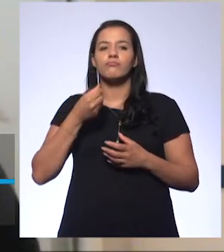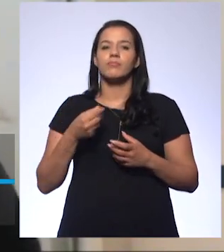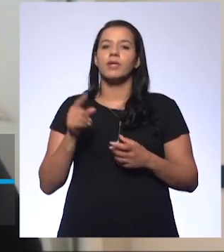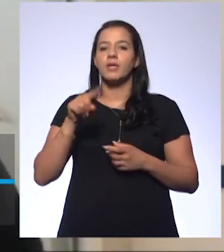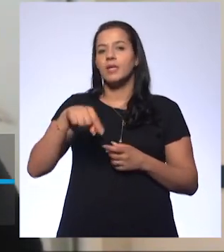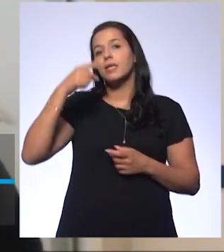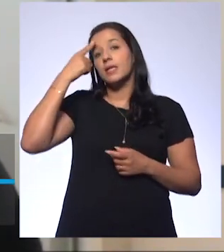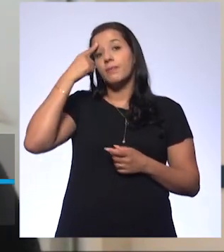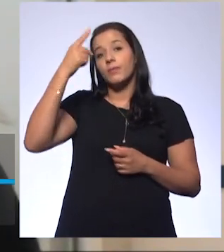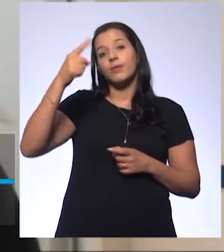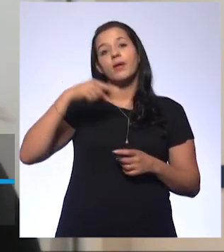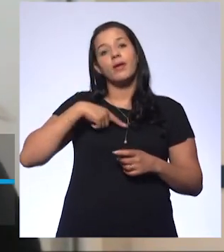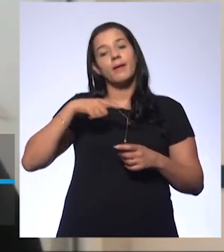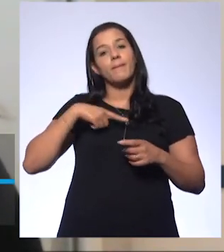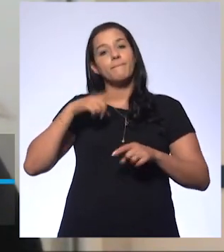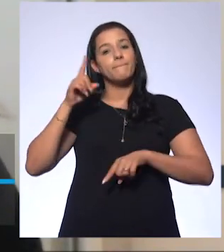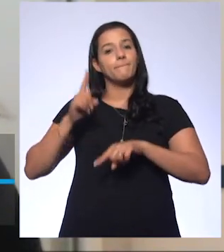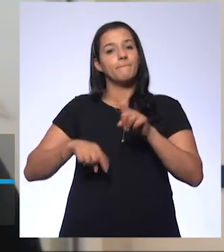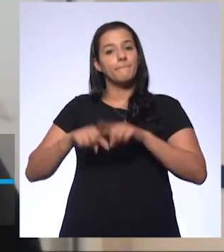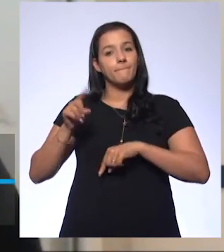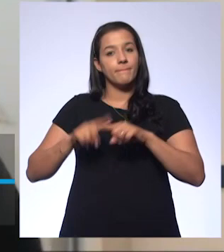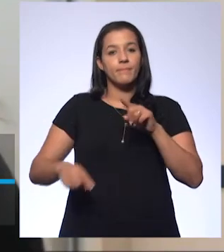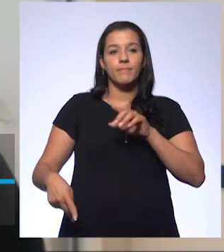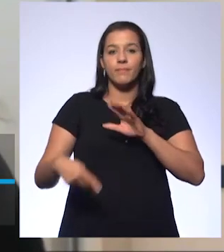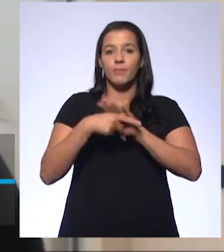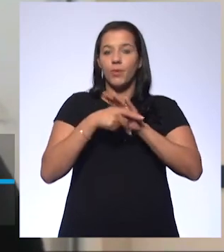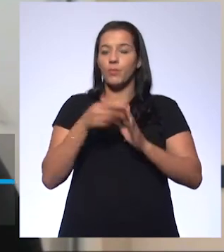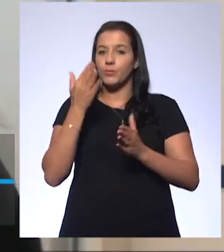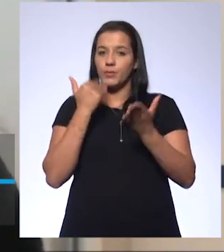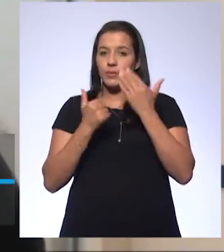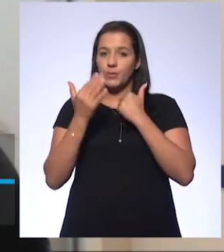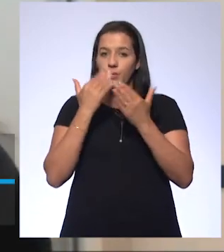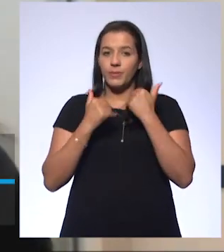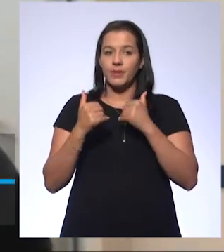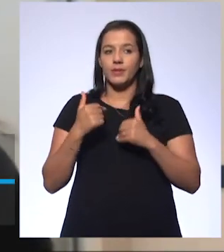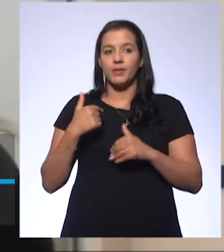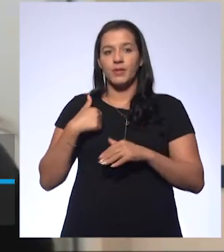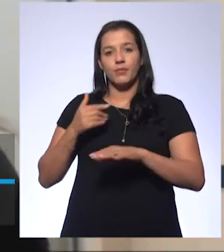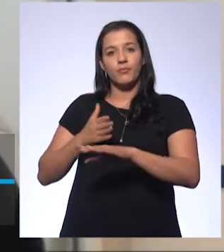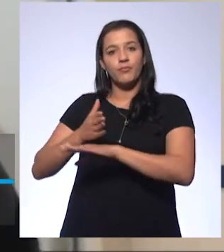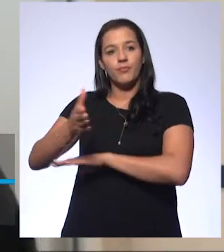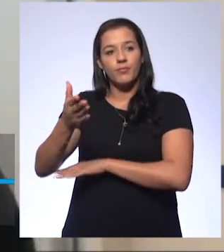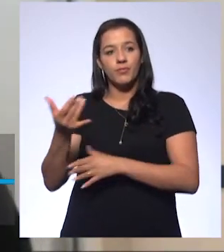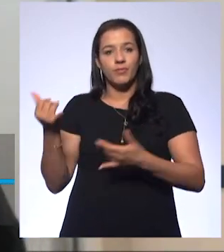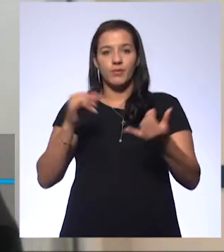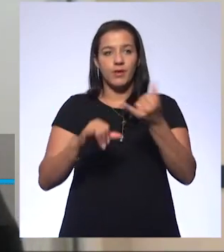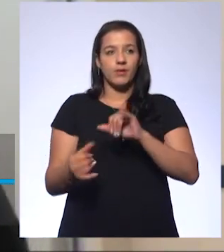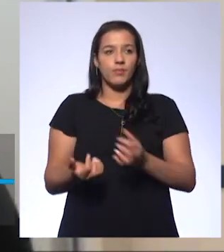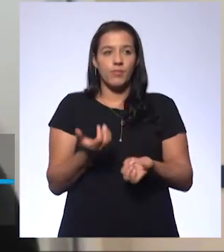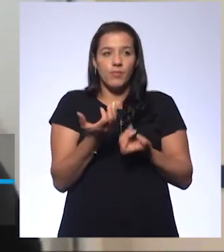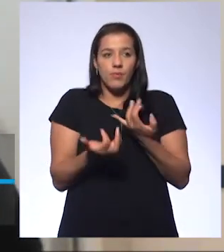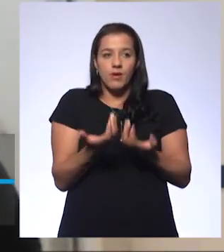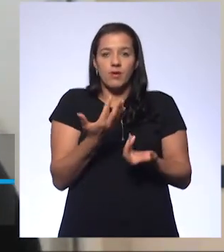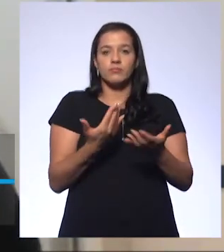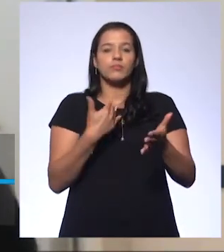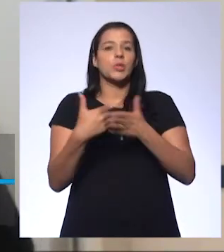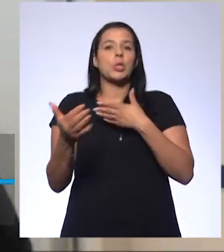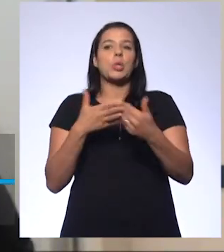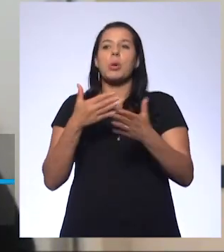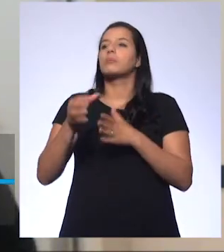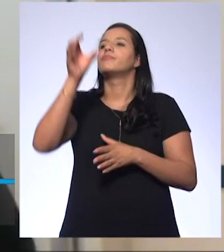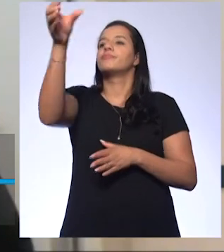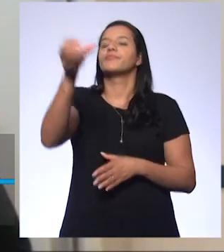bem lembrou. É para materiais que são próprios para consumo. Eu não vou no laboratório pegar um ácido qualquer na